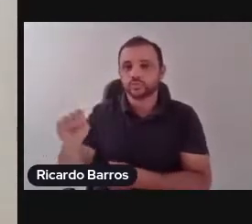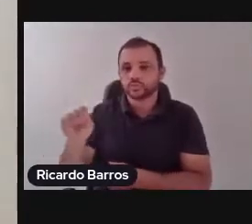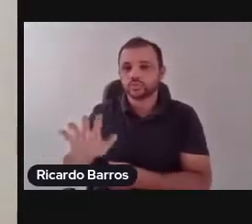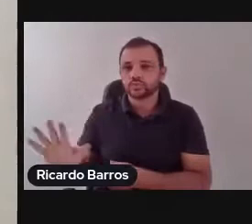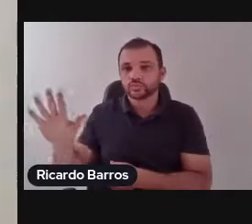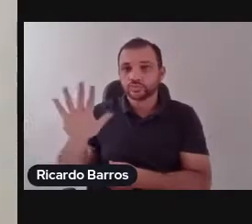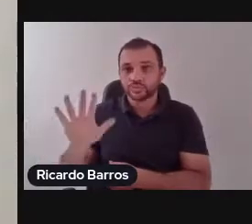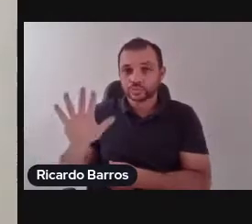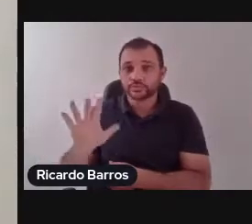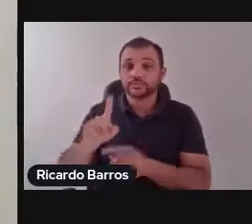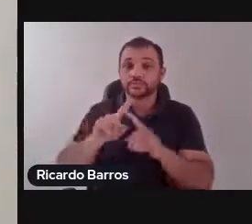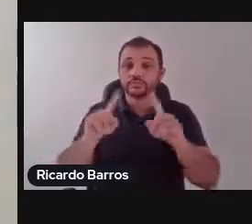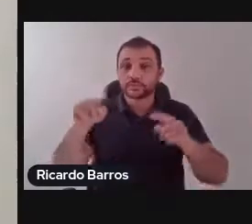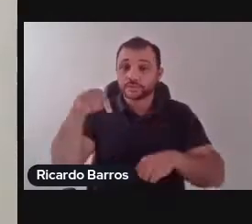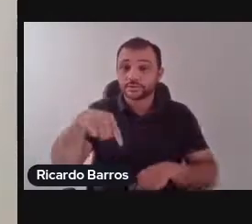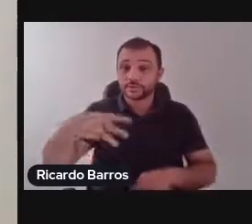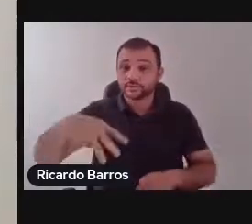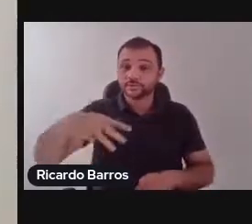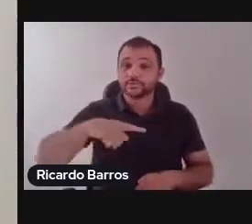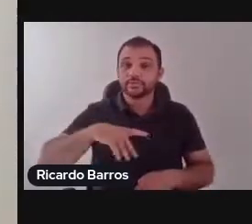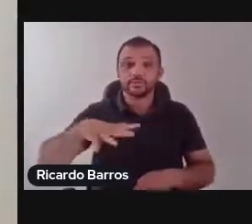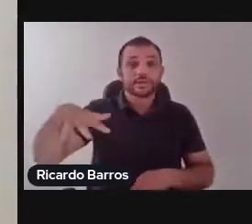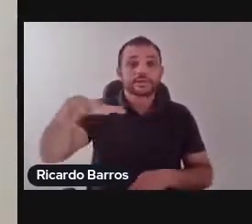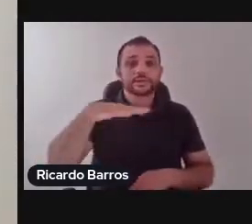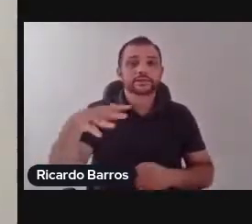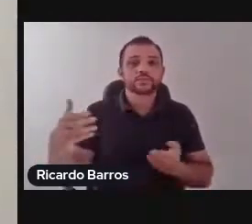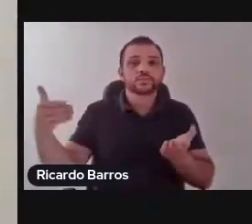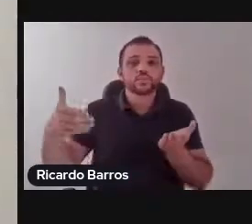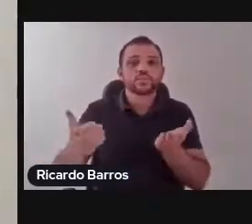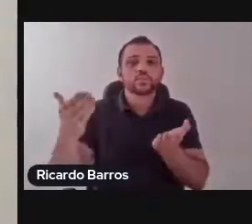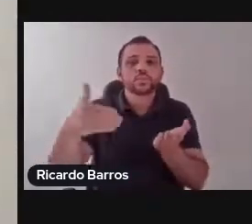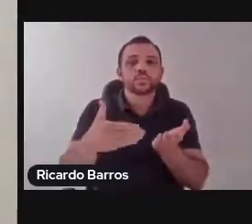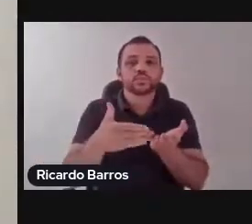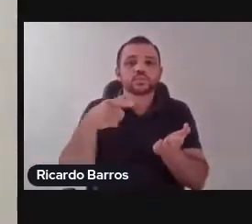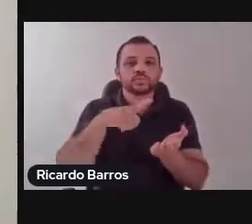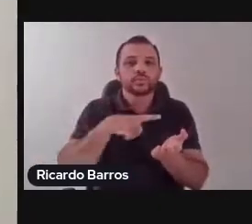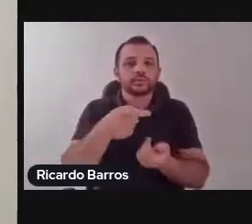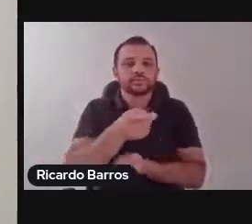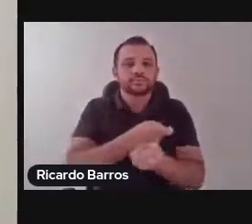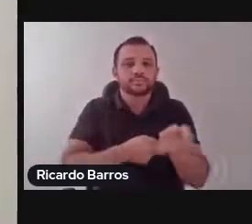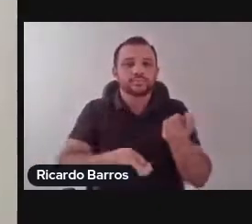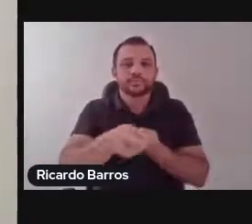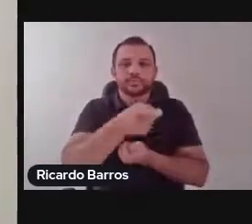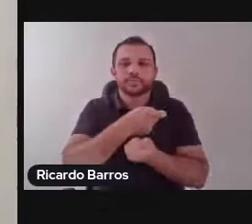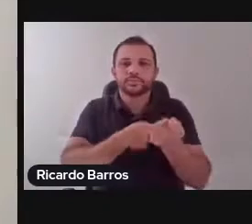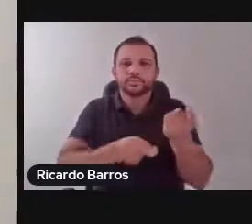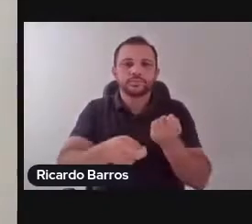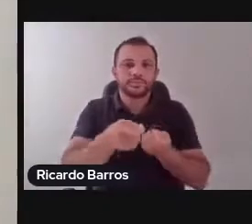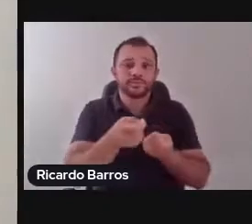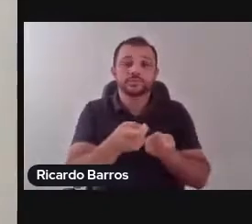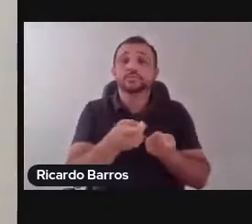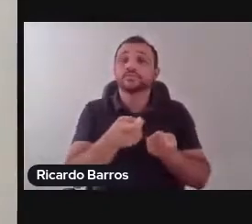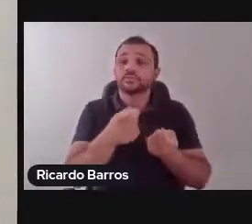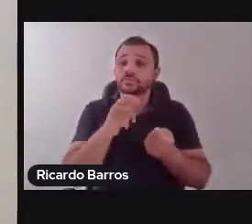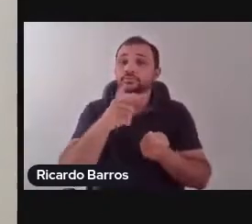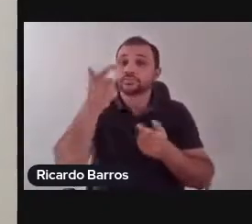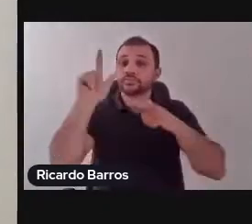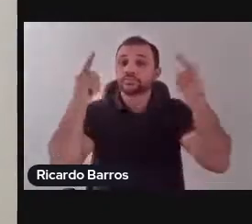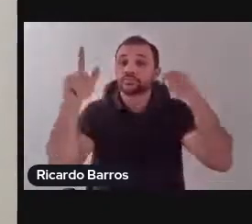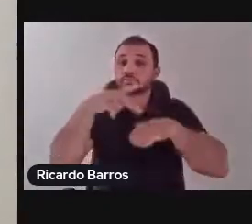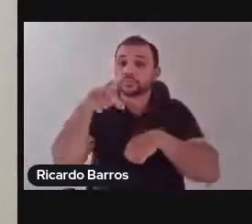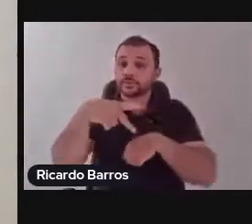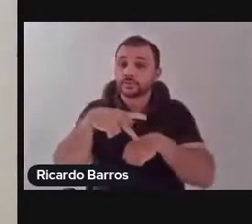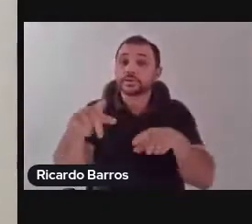econômicos, que também situa-se à base de lançamento de Alcântara e também uma região de um